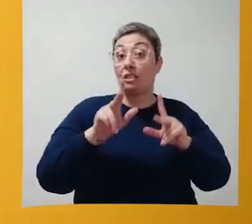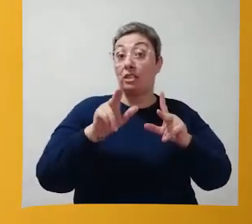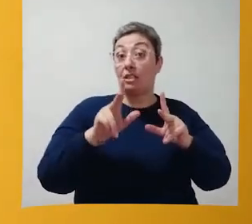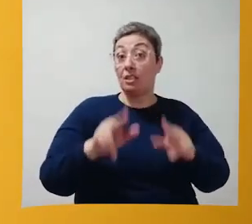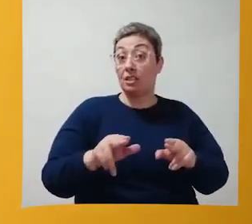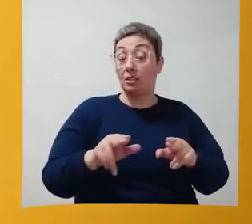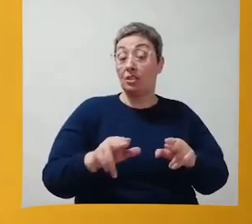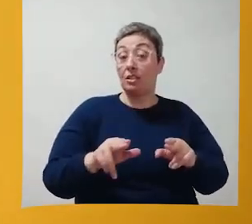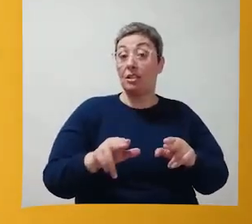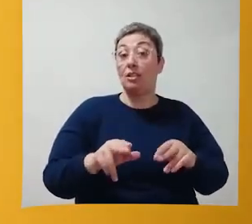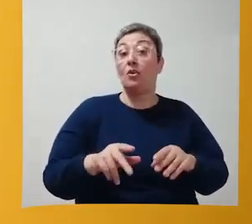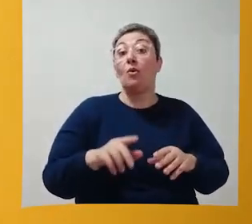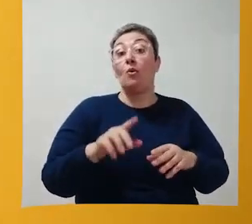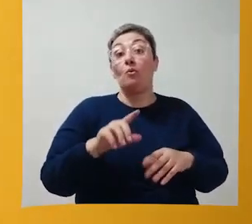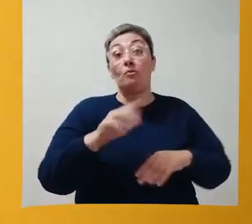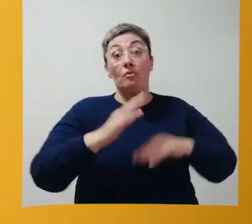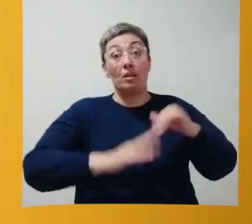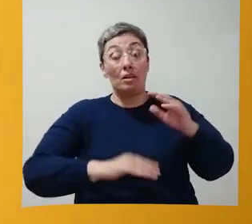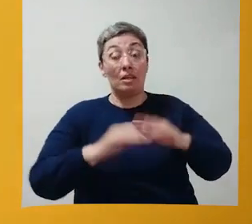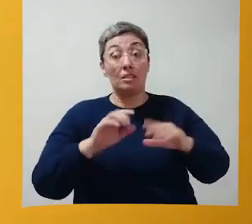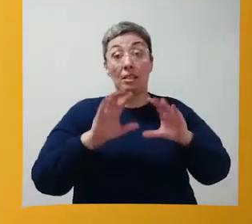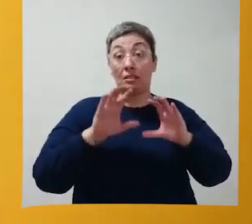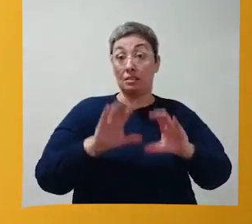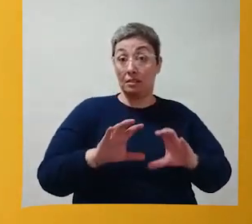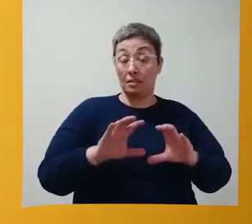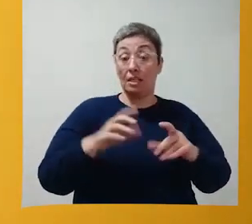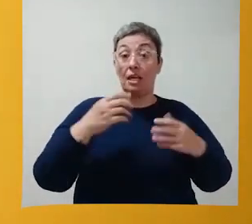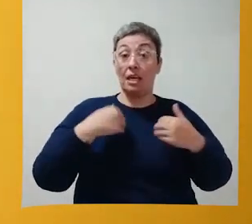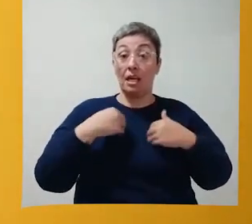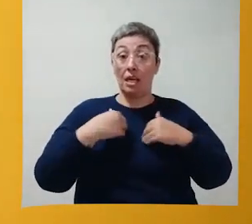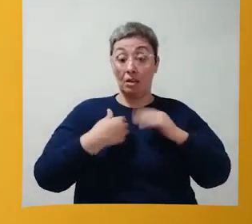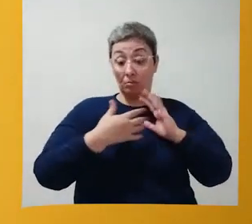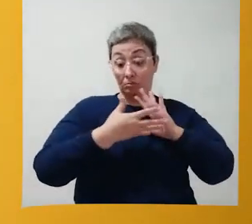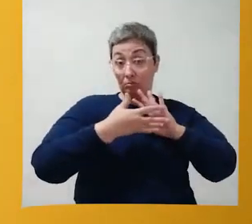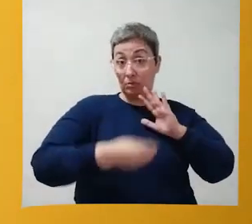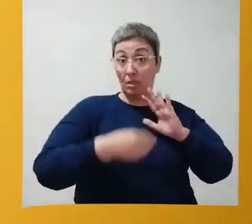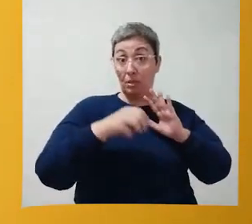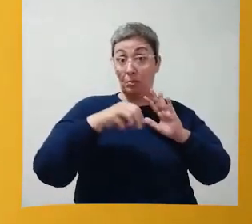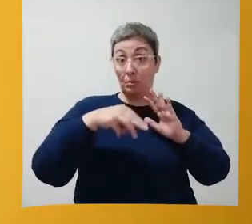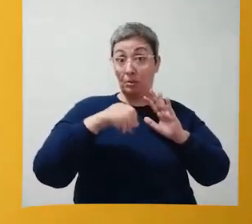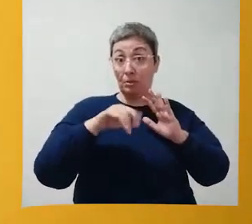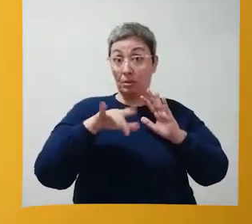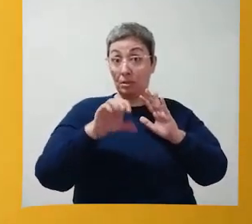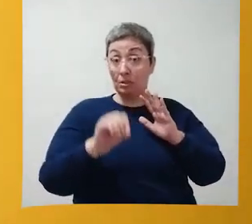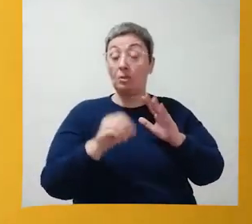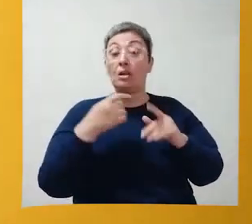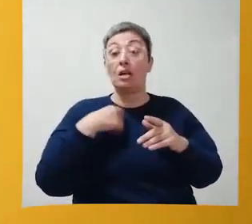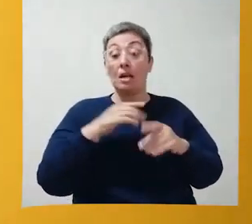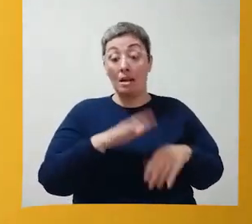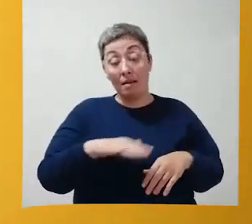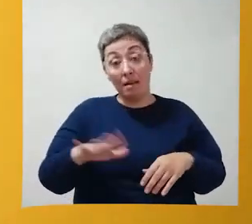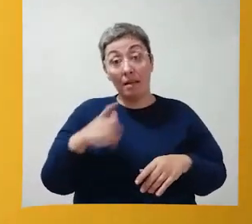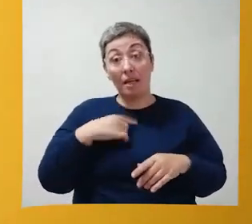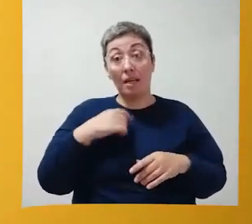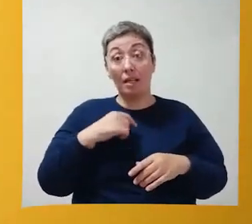ou faça assim, né? Eu sou um modelo e a criança está recebendo